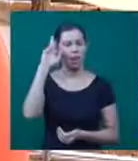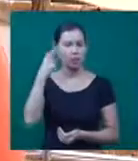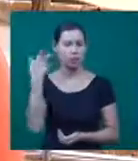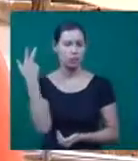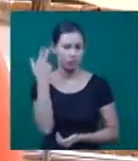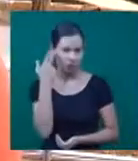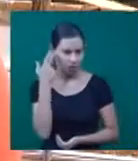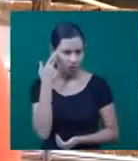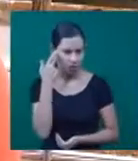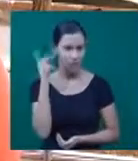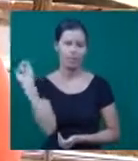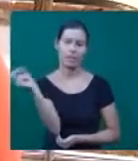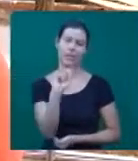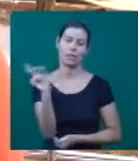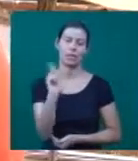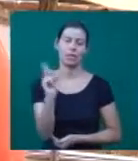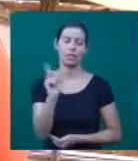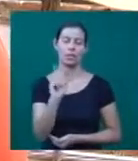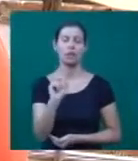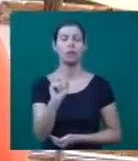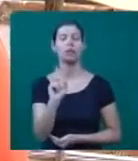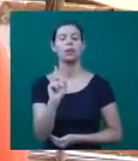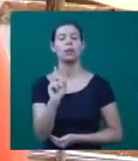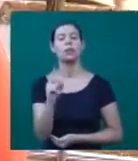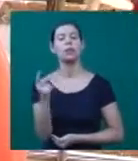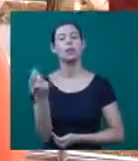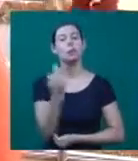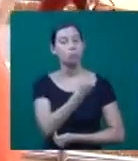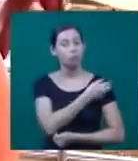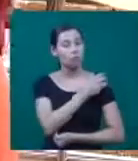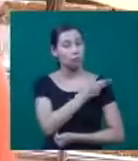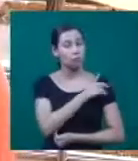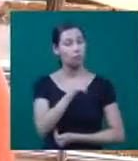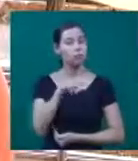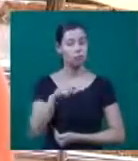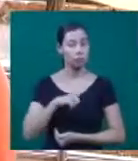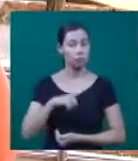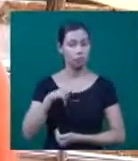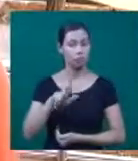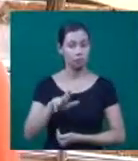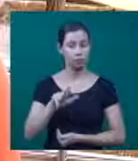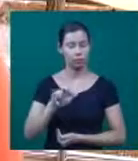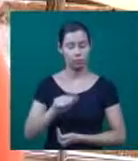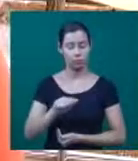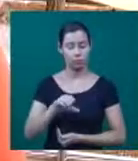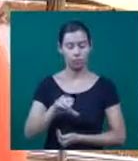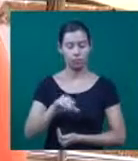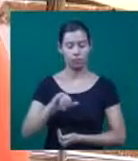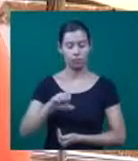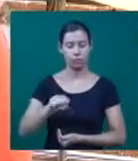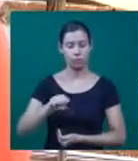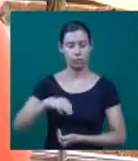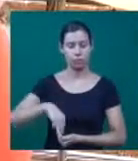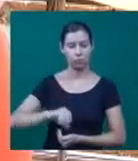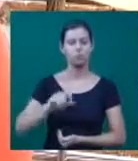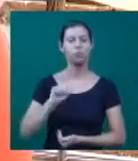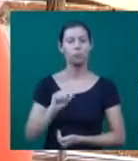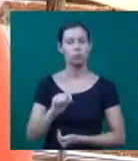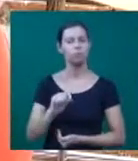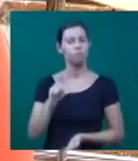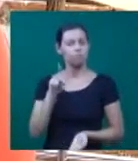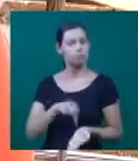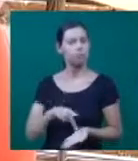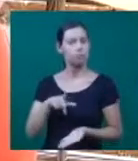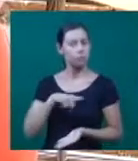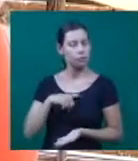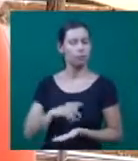é uma dificuldade real que nós enfrentamos no nosso dia a dia, assim como as demais opressões, e também importante